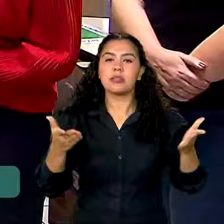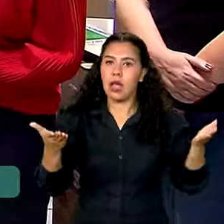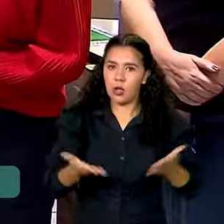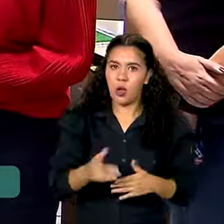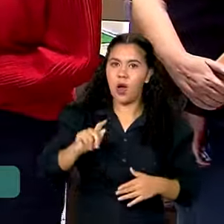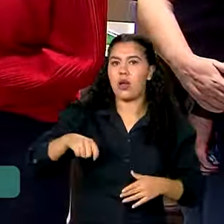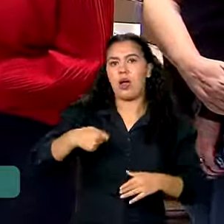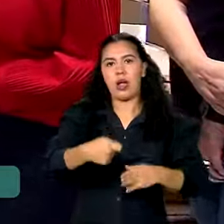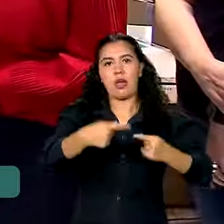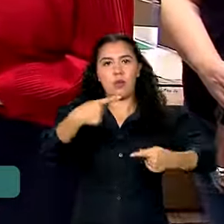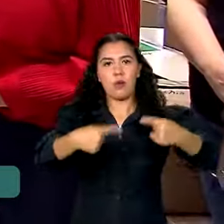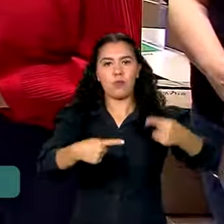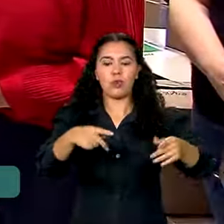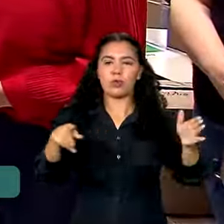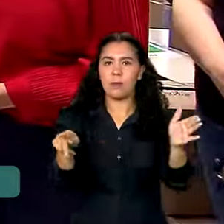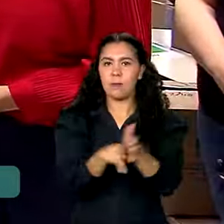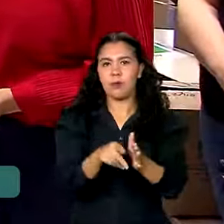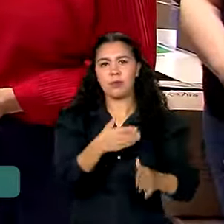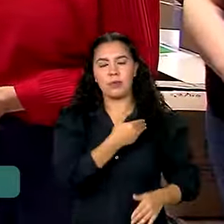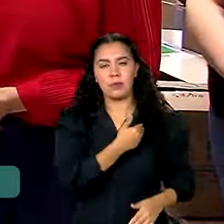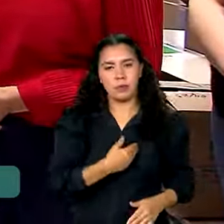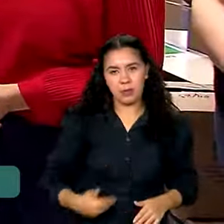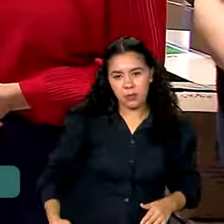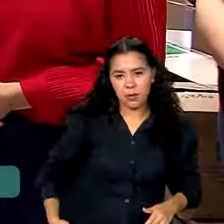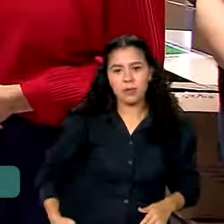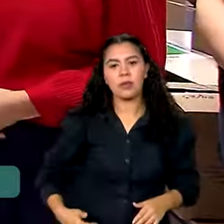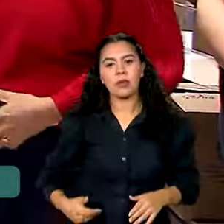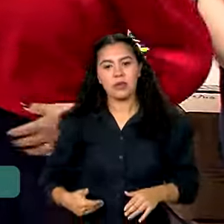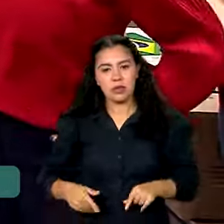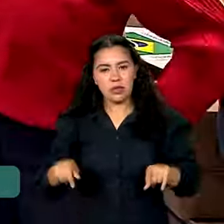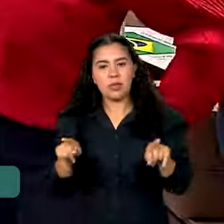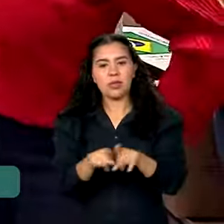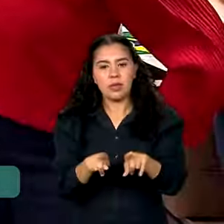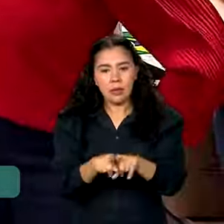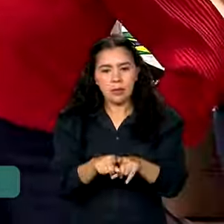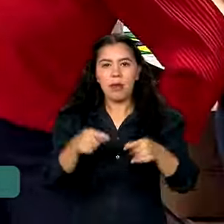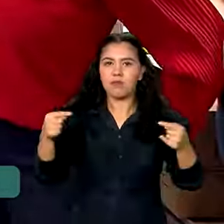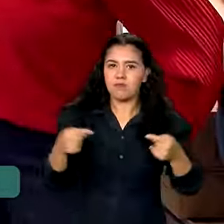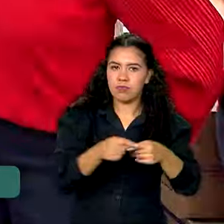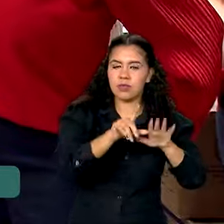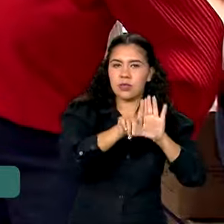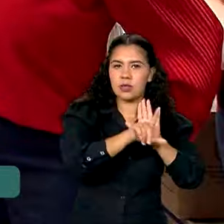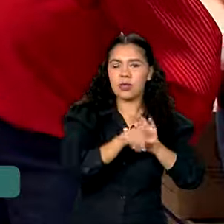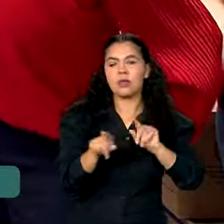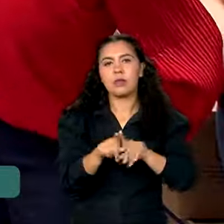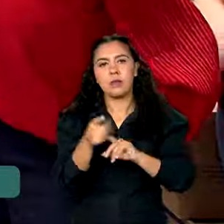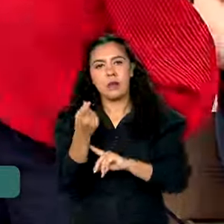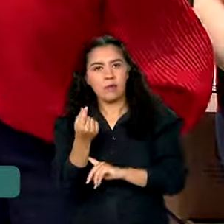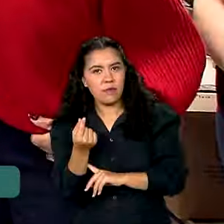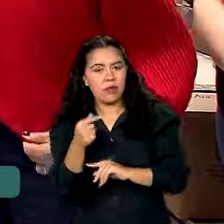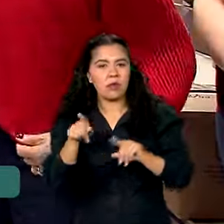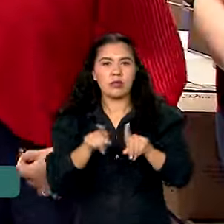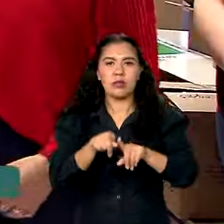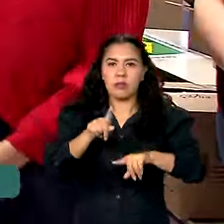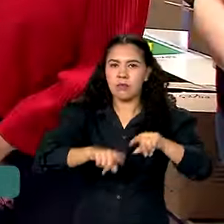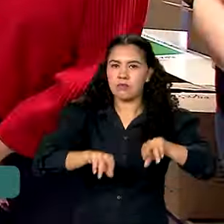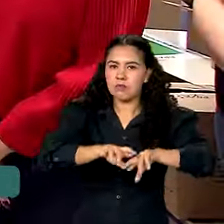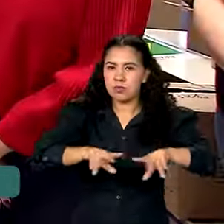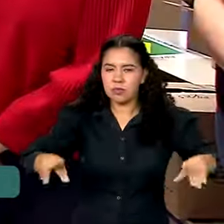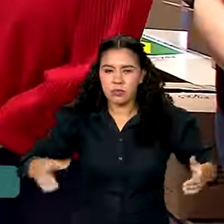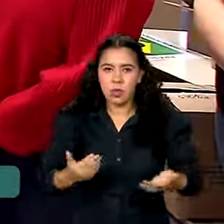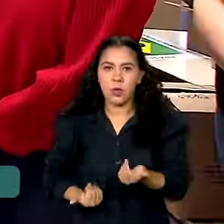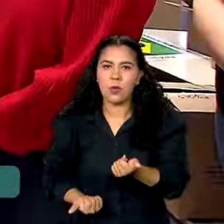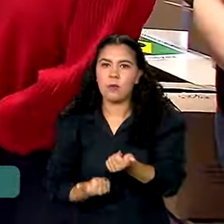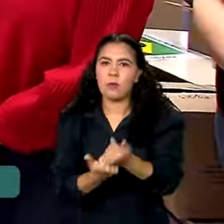uma orientação de política pública, sem viabilização dos meios legais, financeiros, de recursos humanos e de suporte